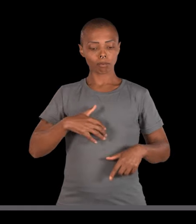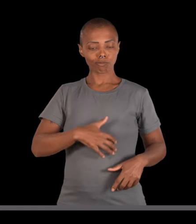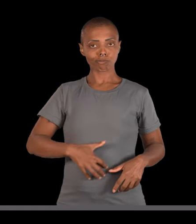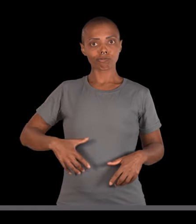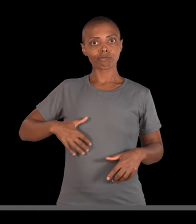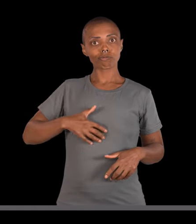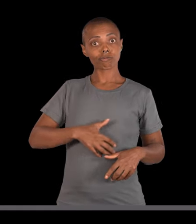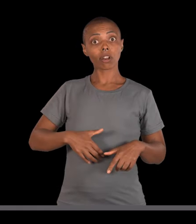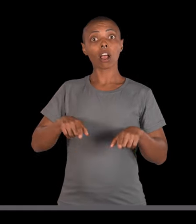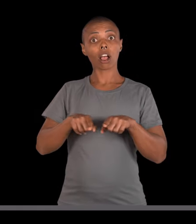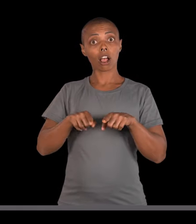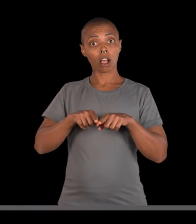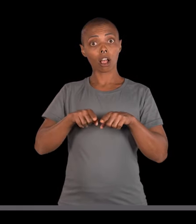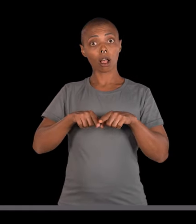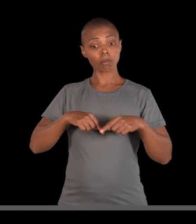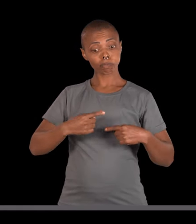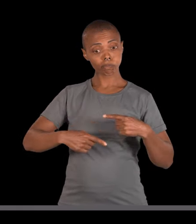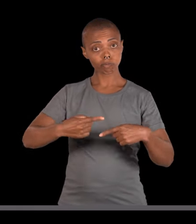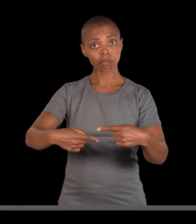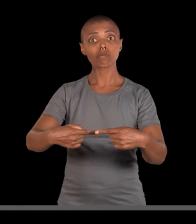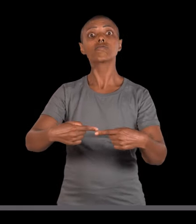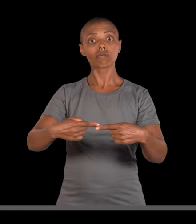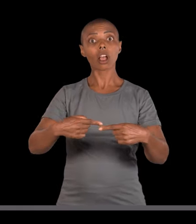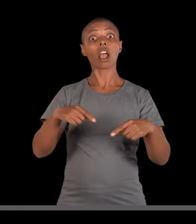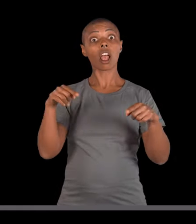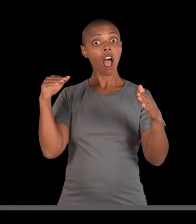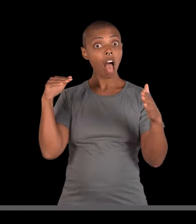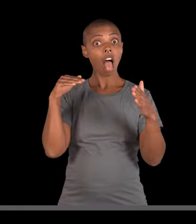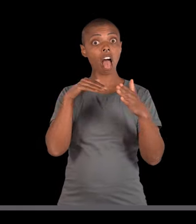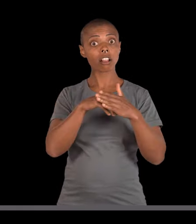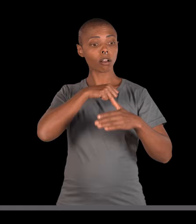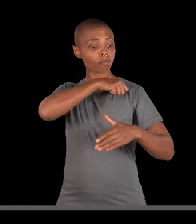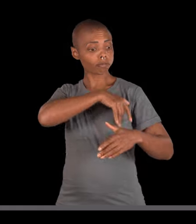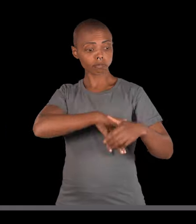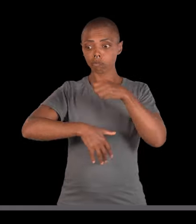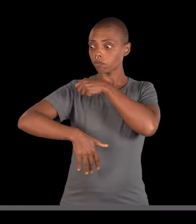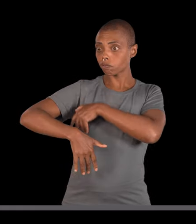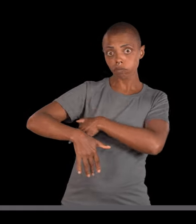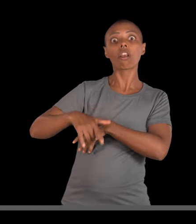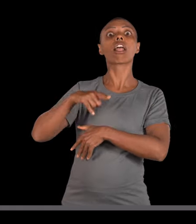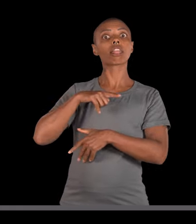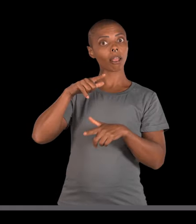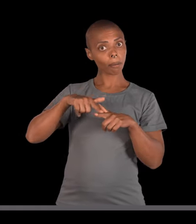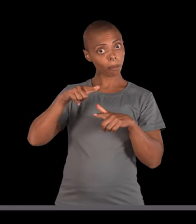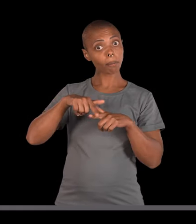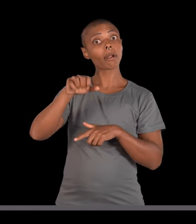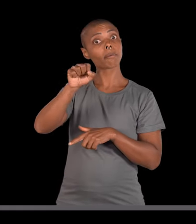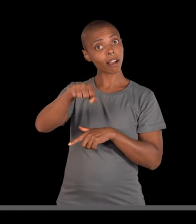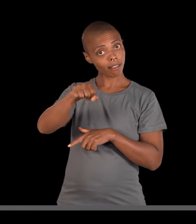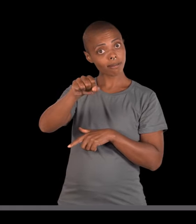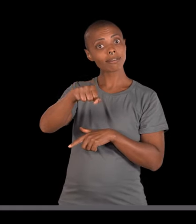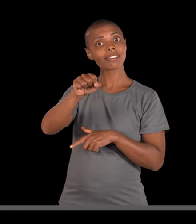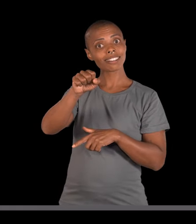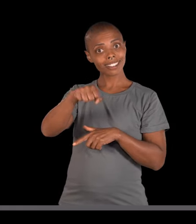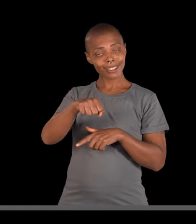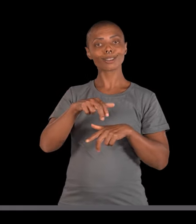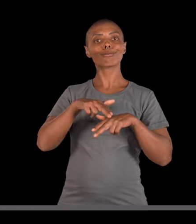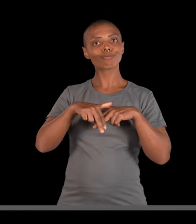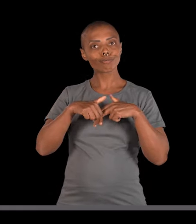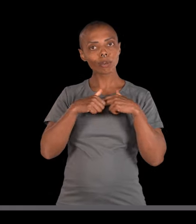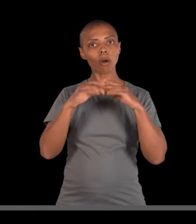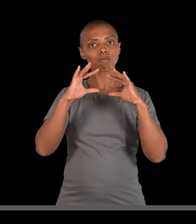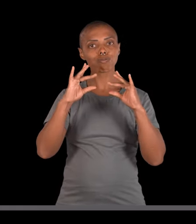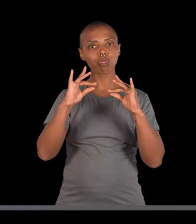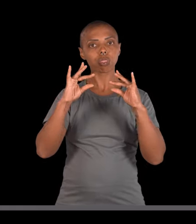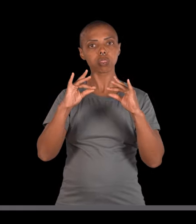digestório, sistema reprodutor e até mesmo nas glândulas sudoríparas. É, aquelas que são responsáveis pela produção